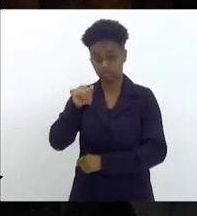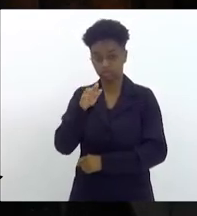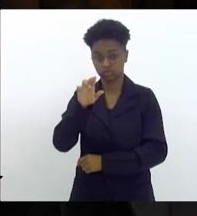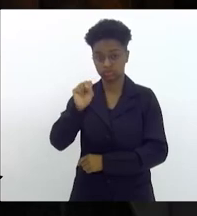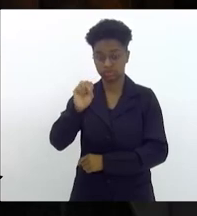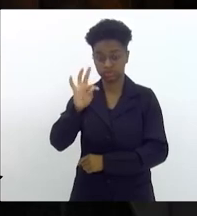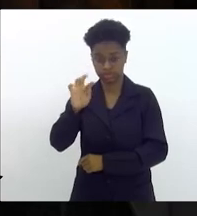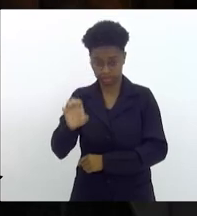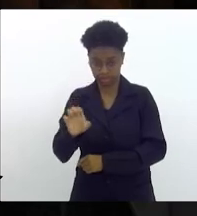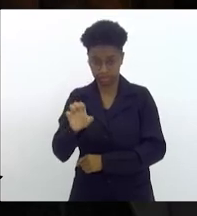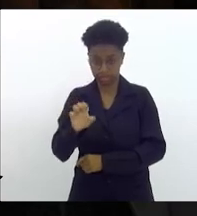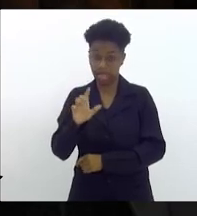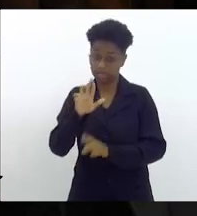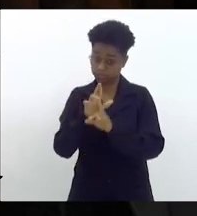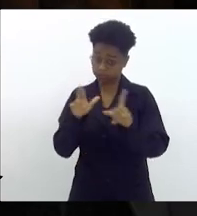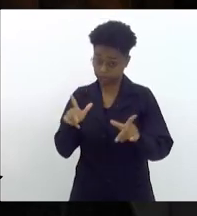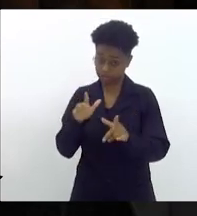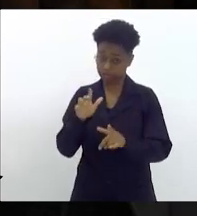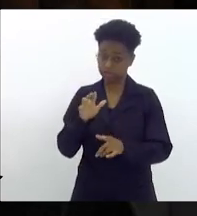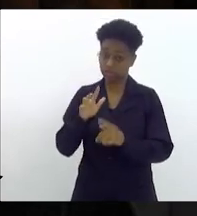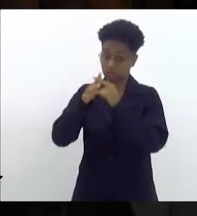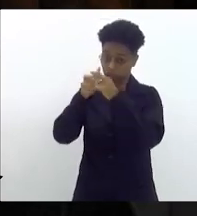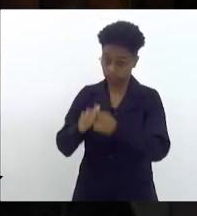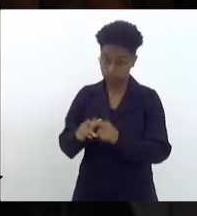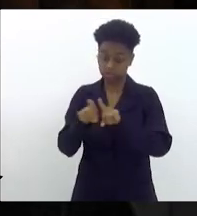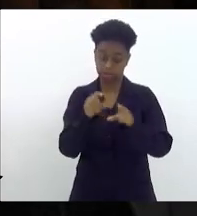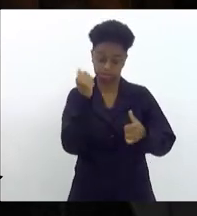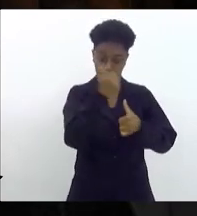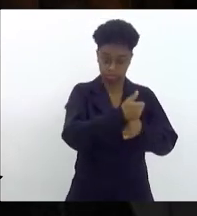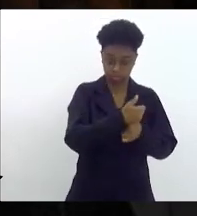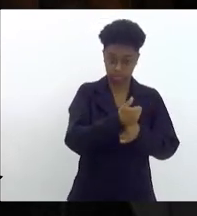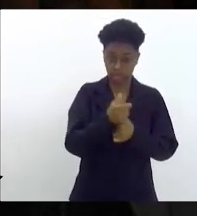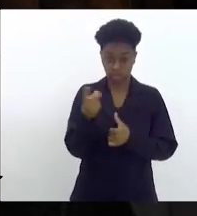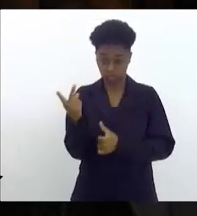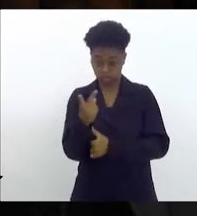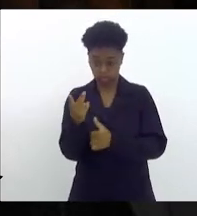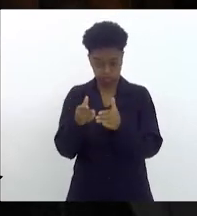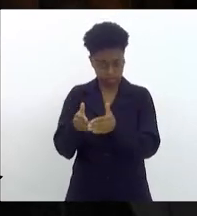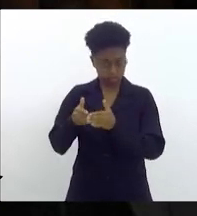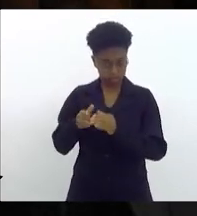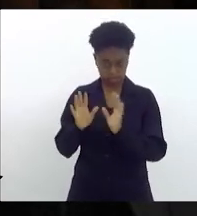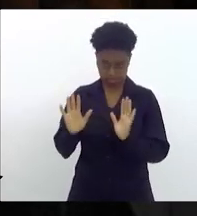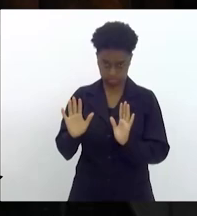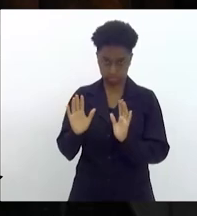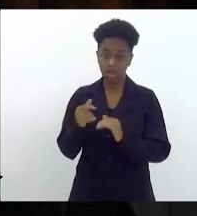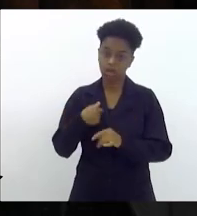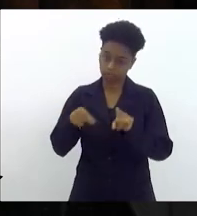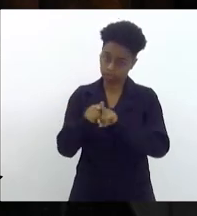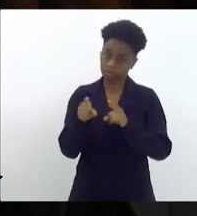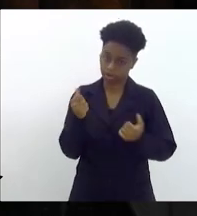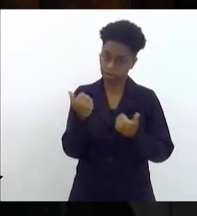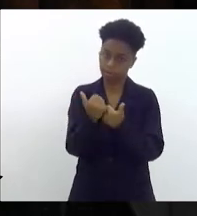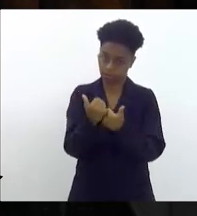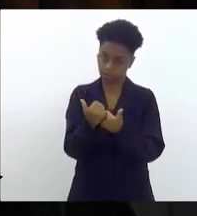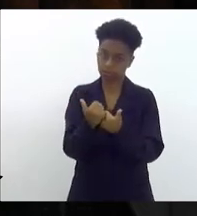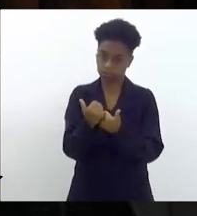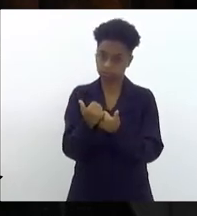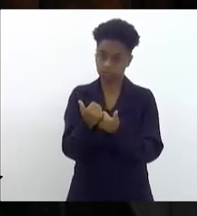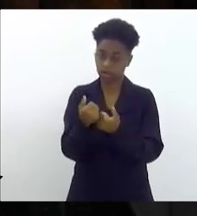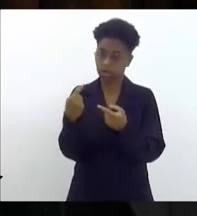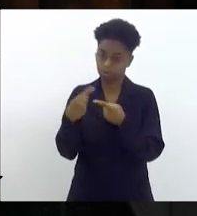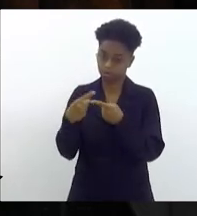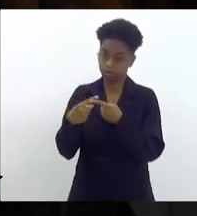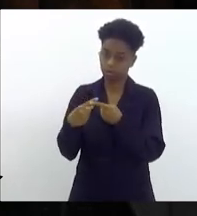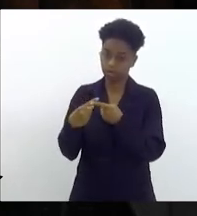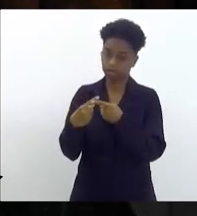do salário mínimo, essas duas justas exceções, que eu também apoio, porque é a favor